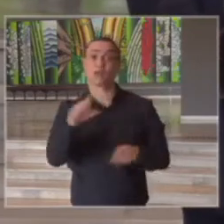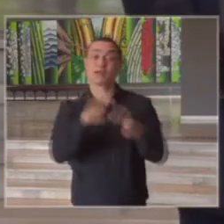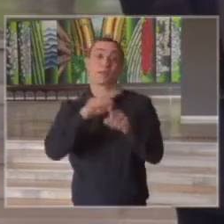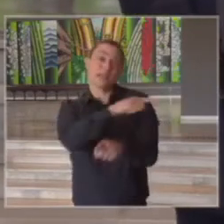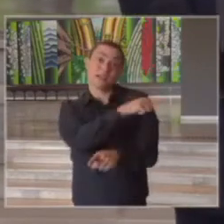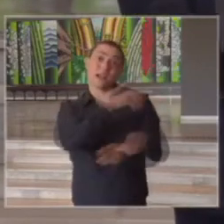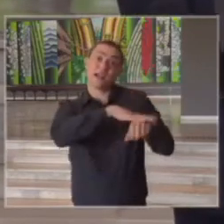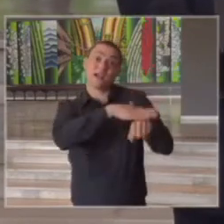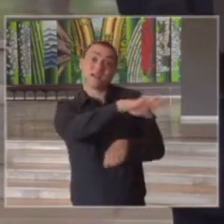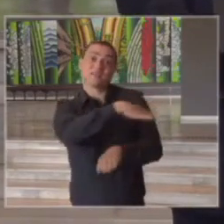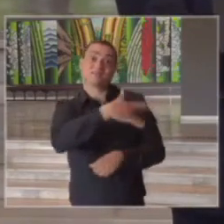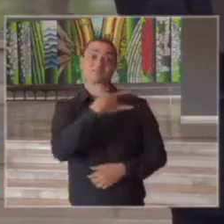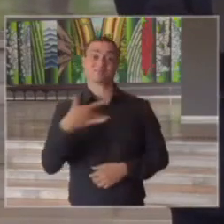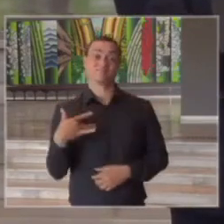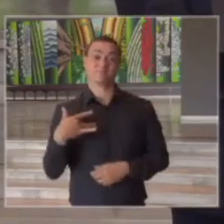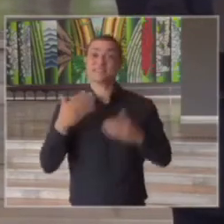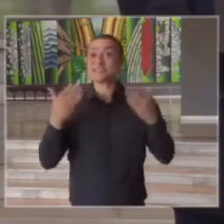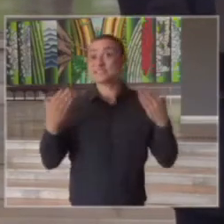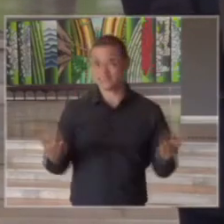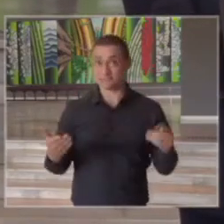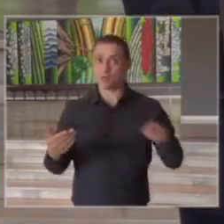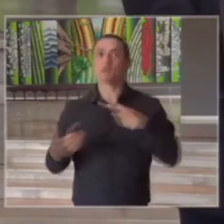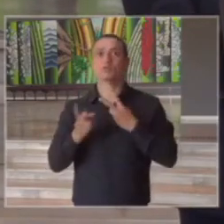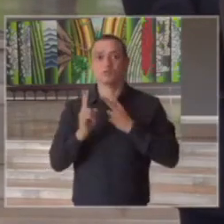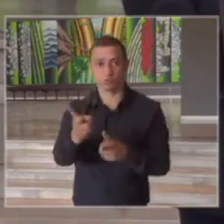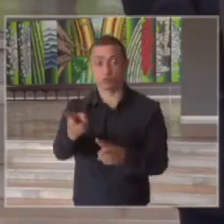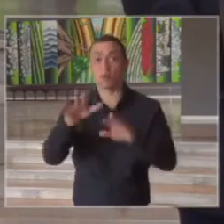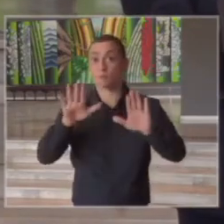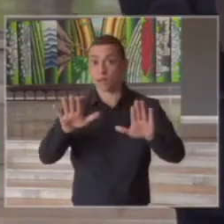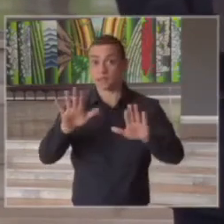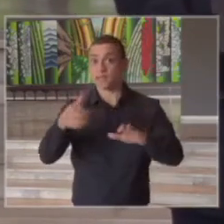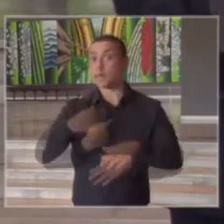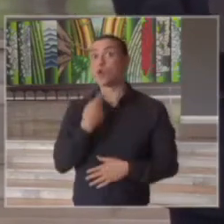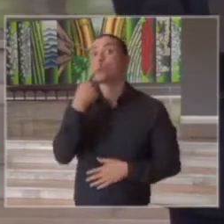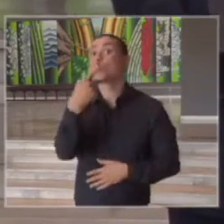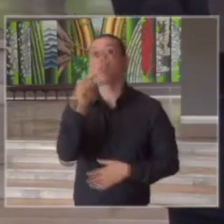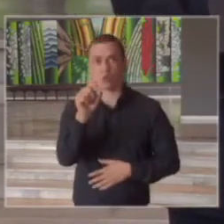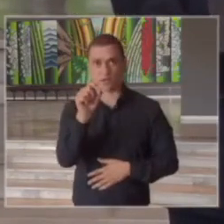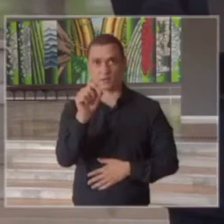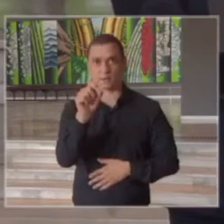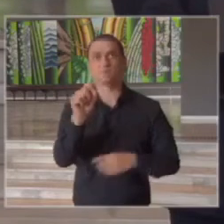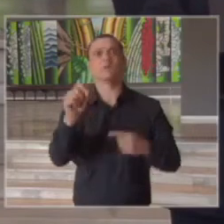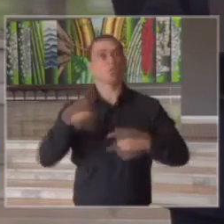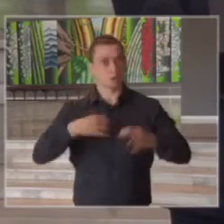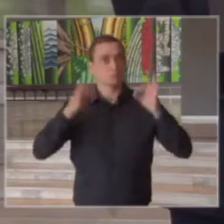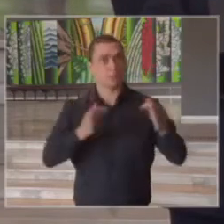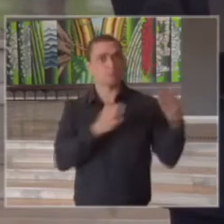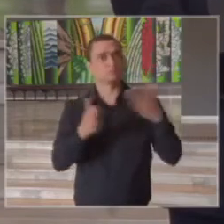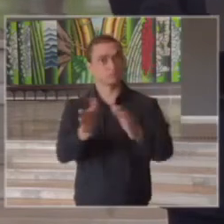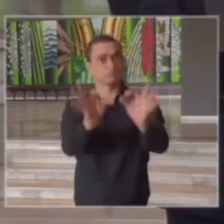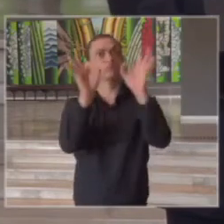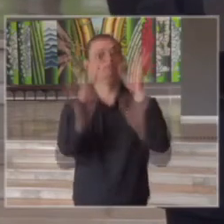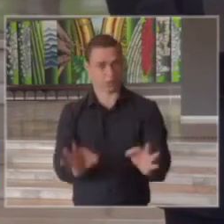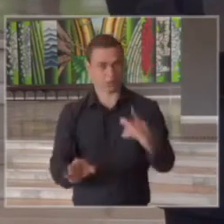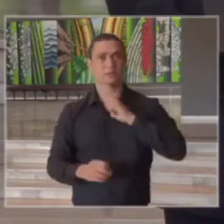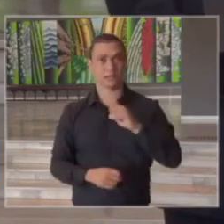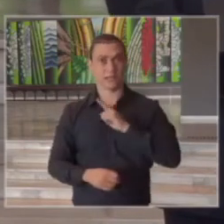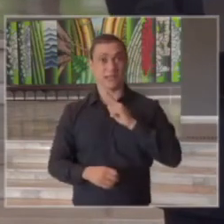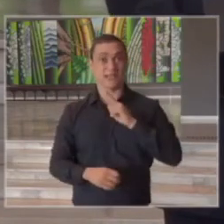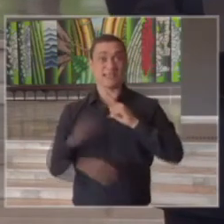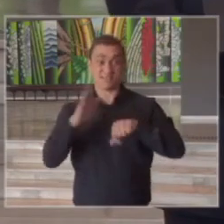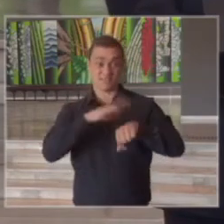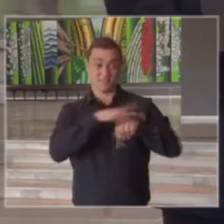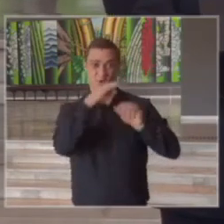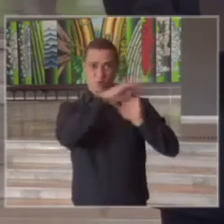da saúde e assim vamos prosseguir o que nós podemos afirmar é que estamos no caminho certo ter feito